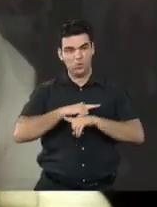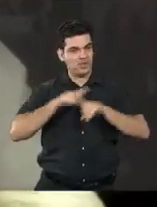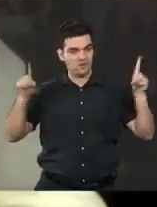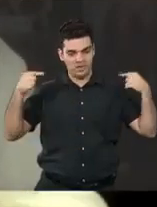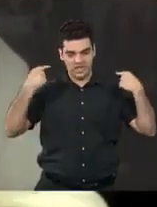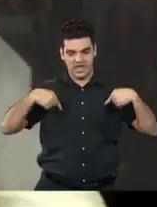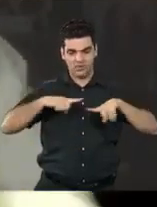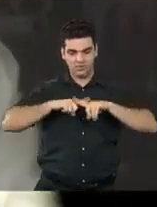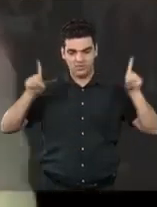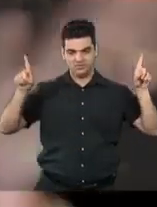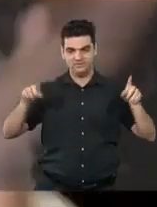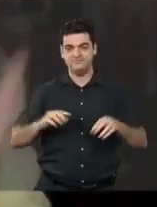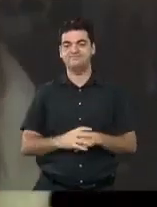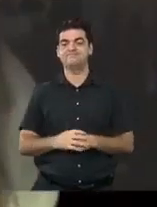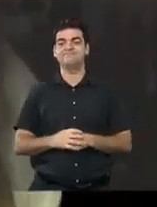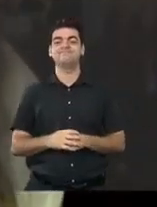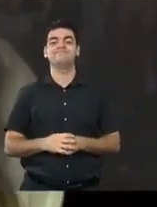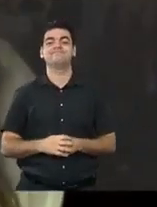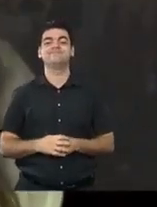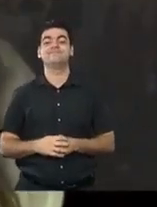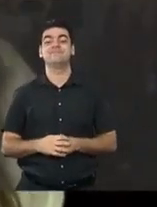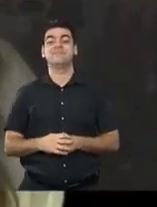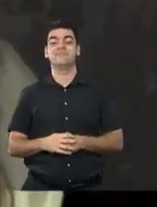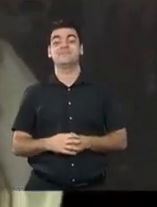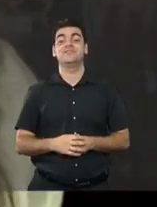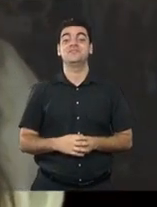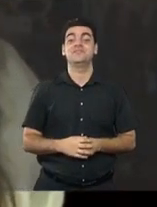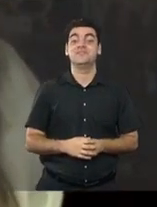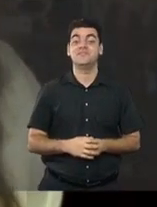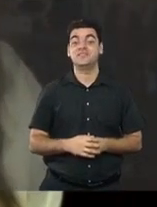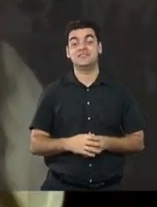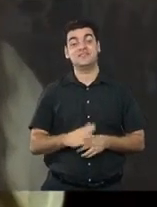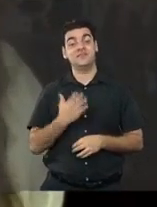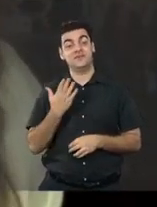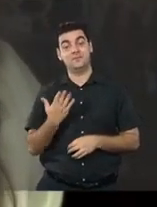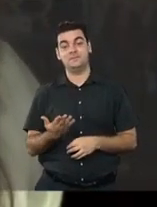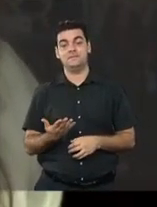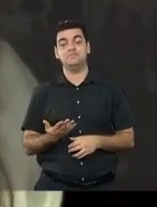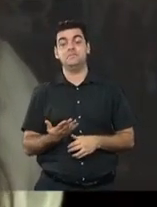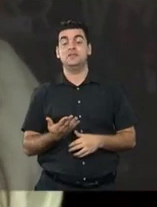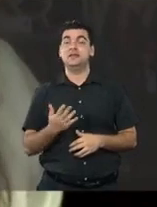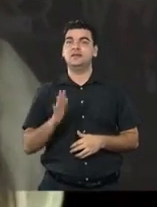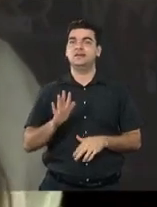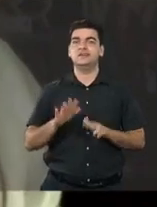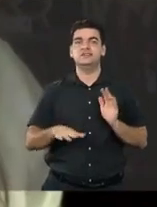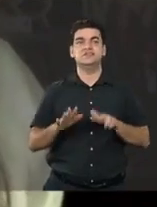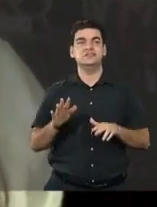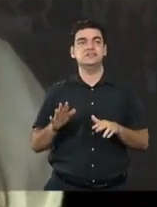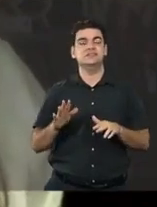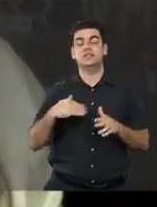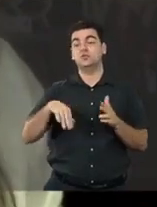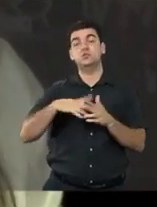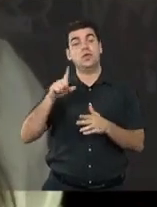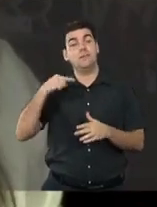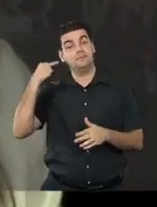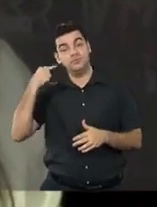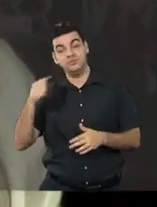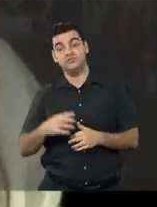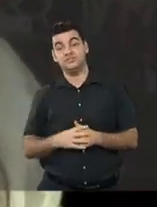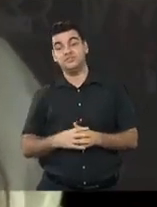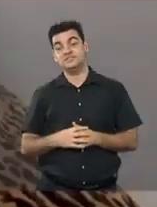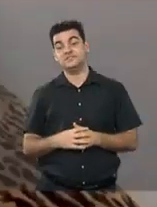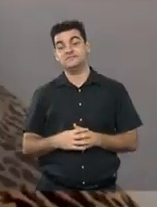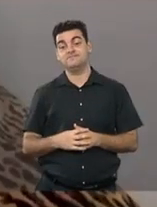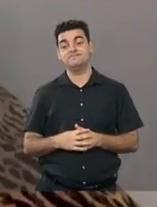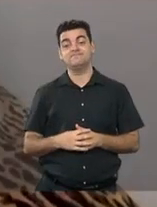a força, Luiz, porque a gente sempre fala isso, que tudo, tudo é política, a